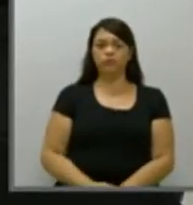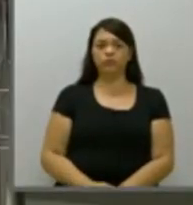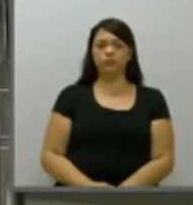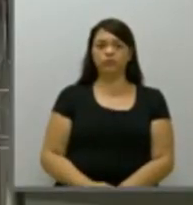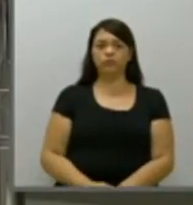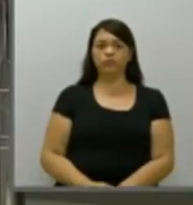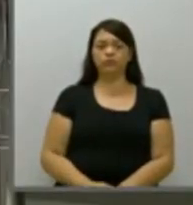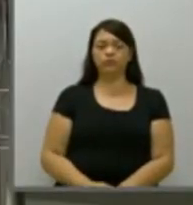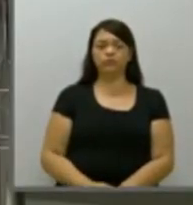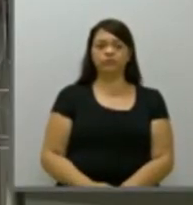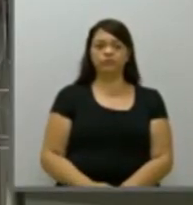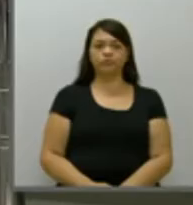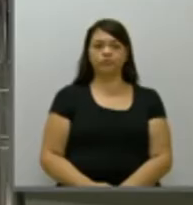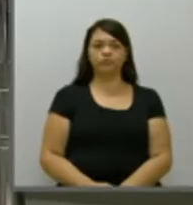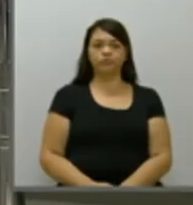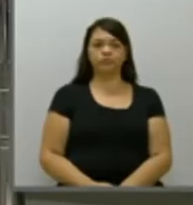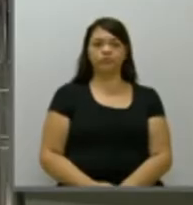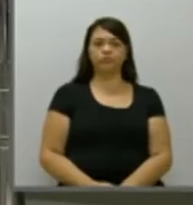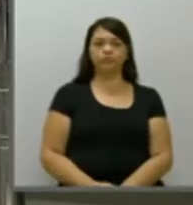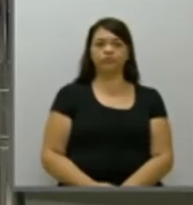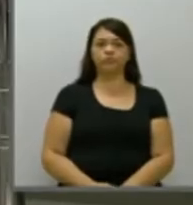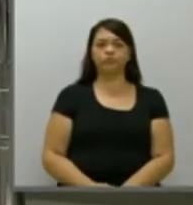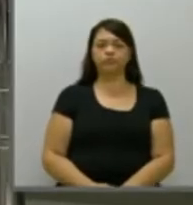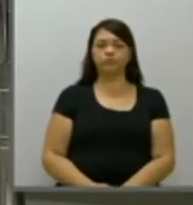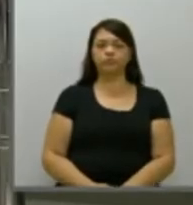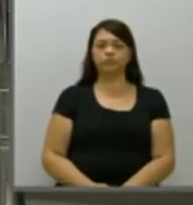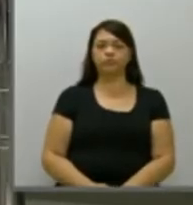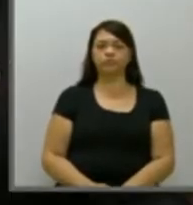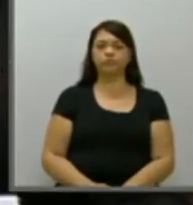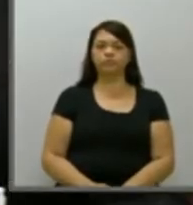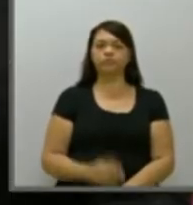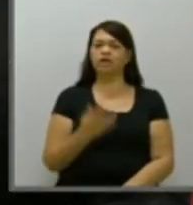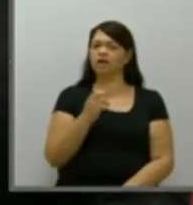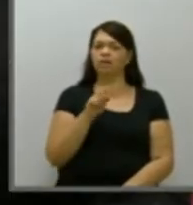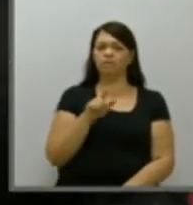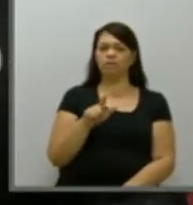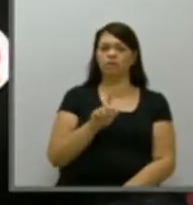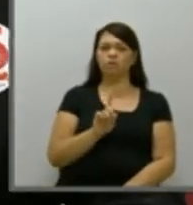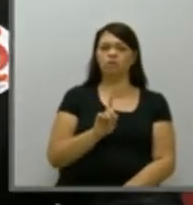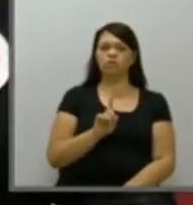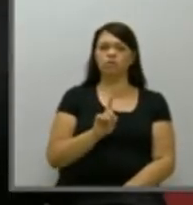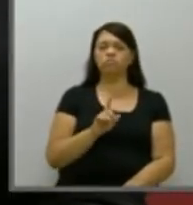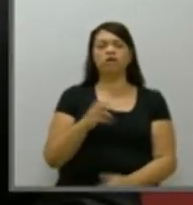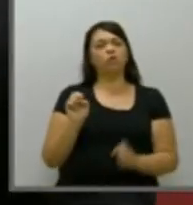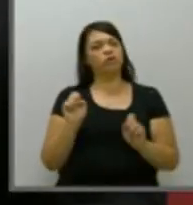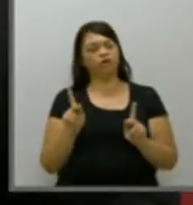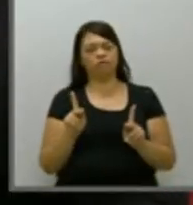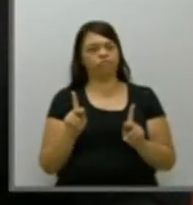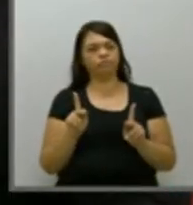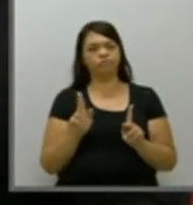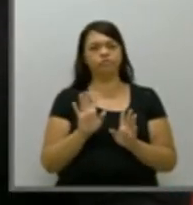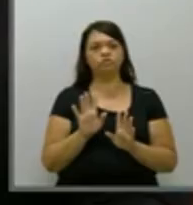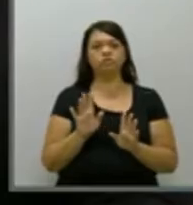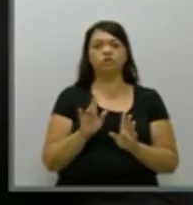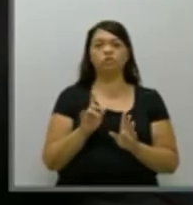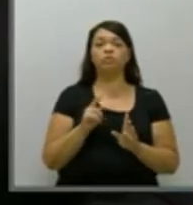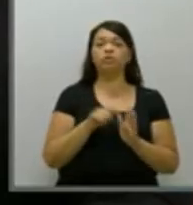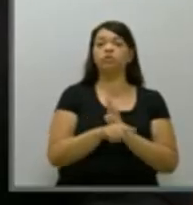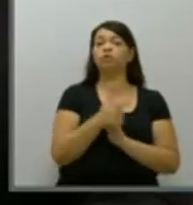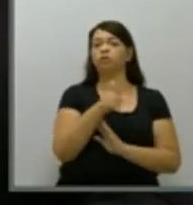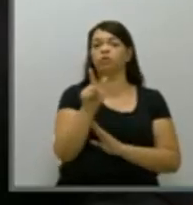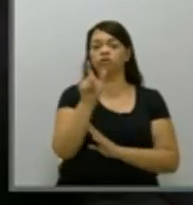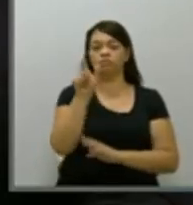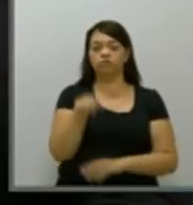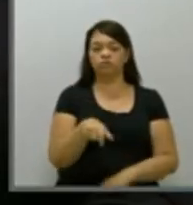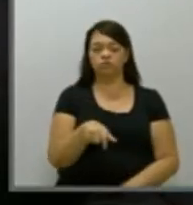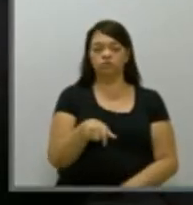fechar o ciclo de perguntas e respostas. Mas que coisa. Então, eu vou perguntar para a